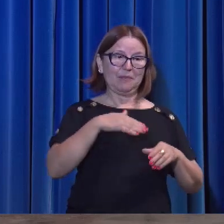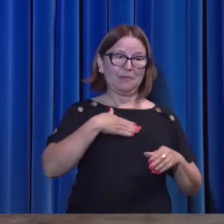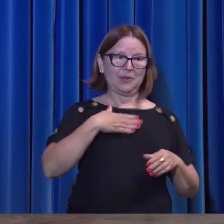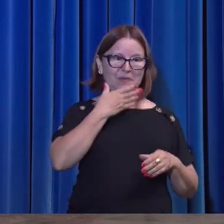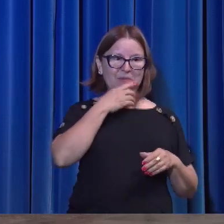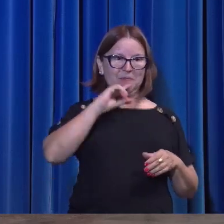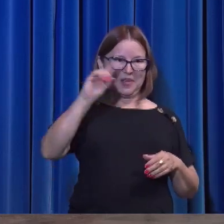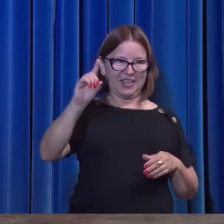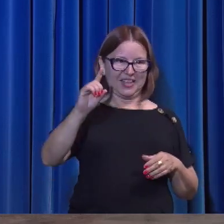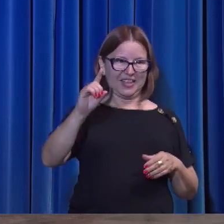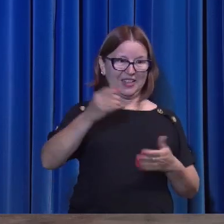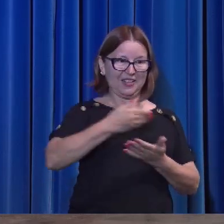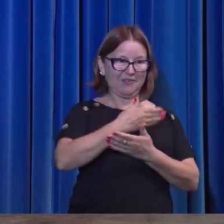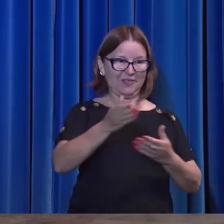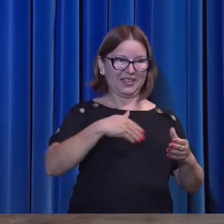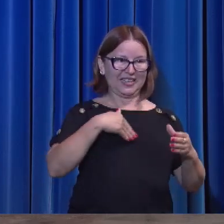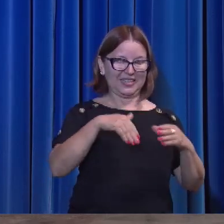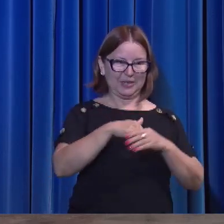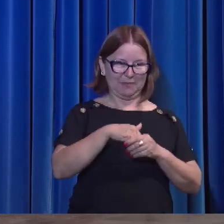e eu em vós.